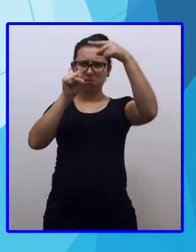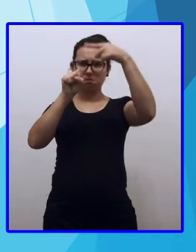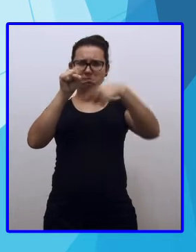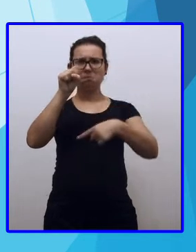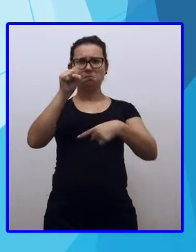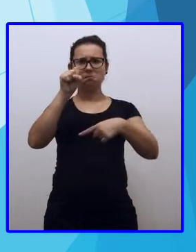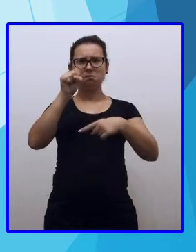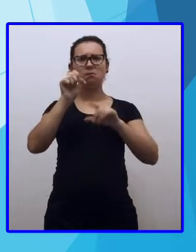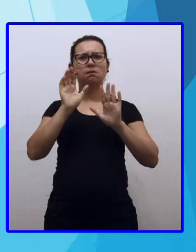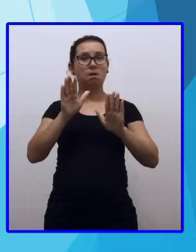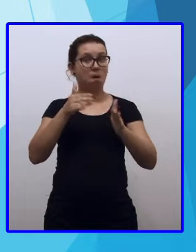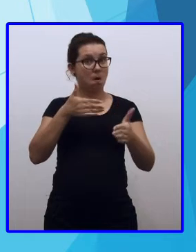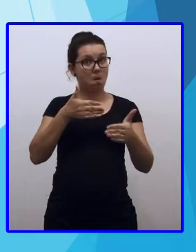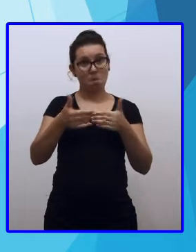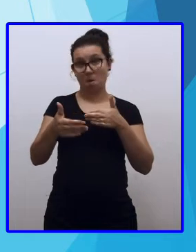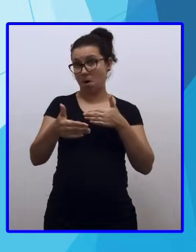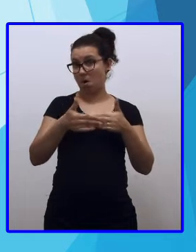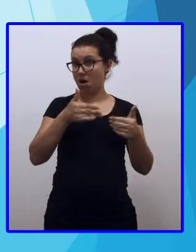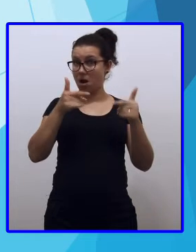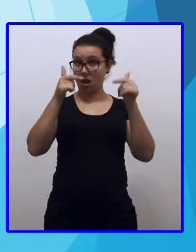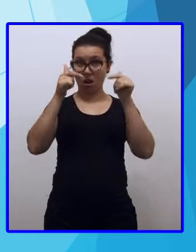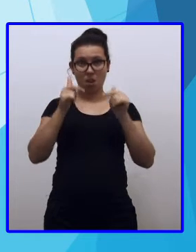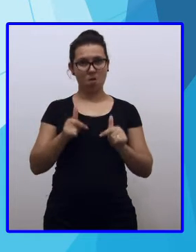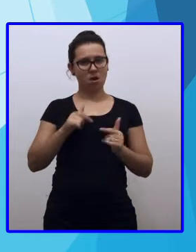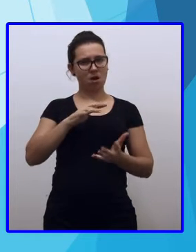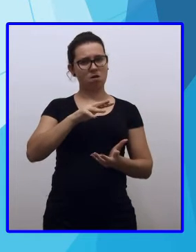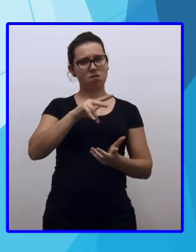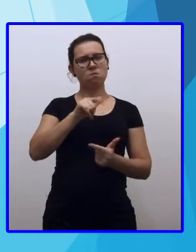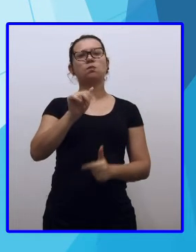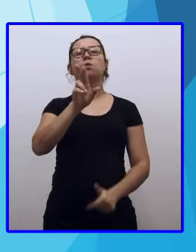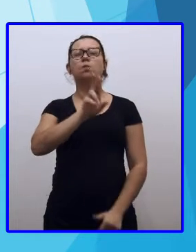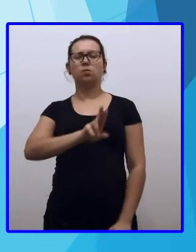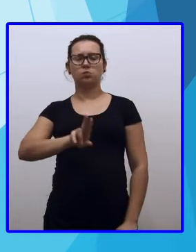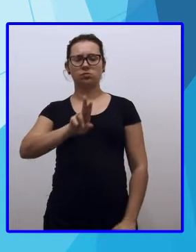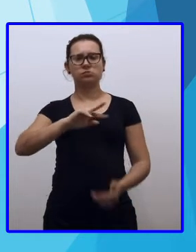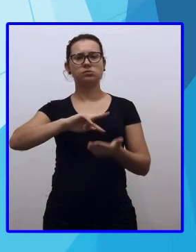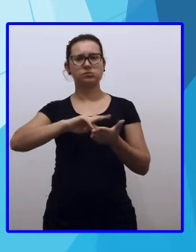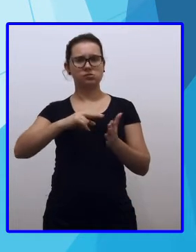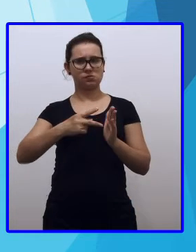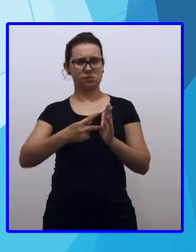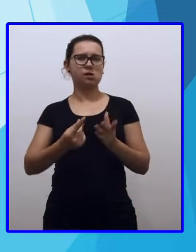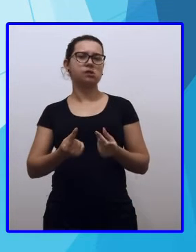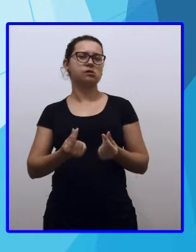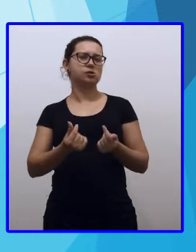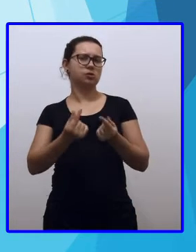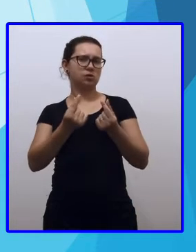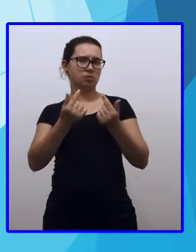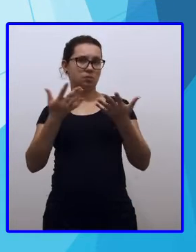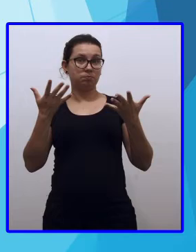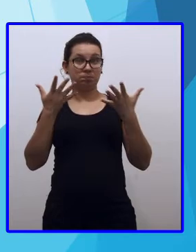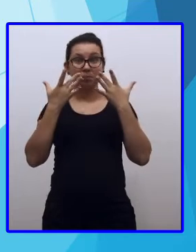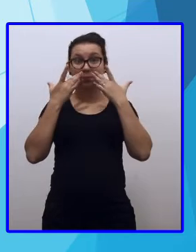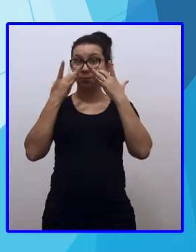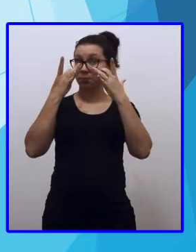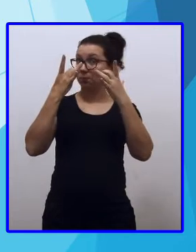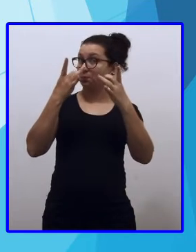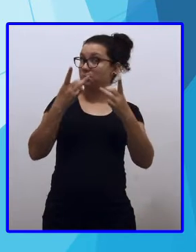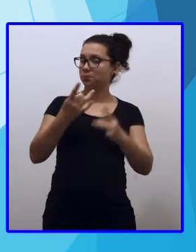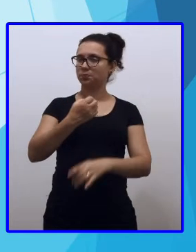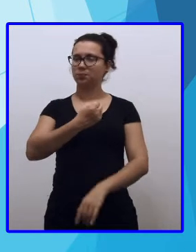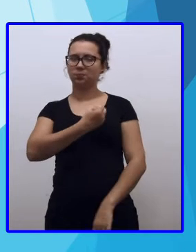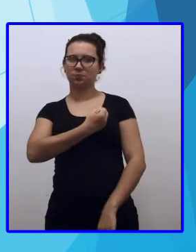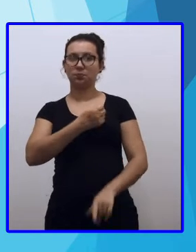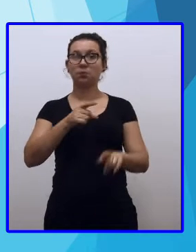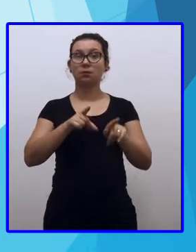lugar no mundo, o cifrão simboliza dinheiro. Agora, muita atenção para os números e a